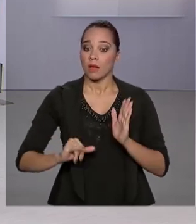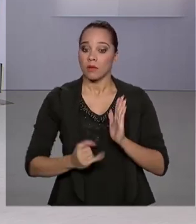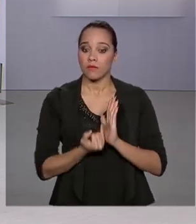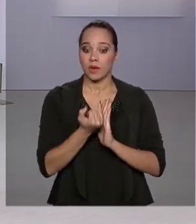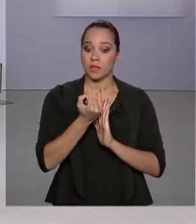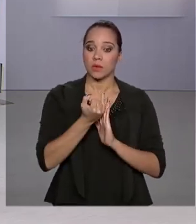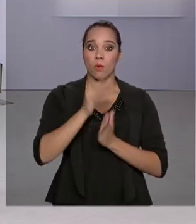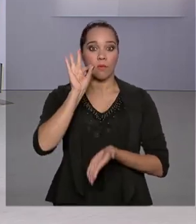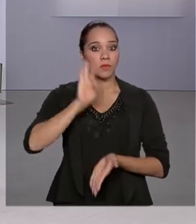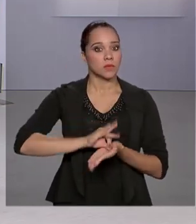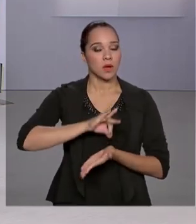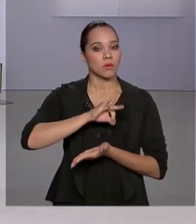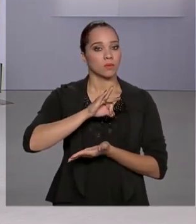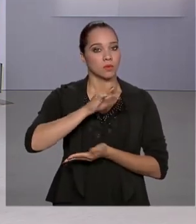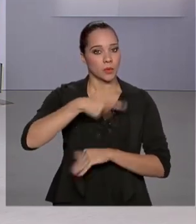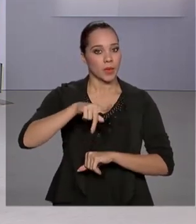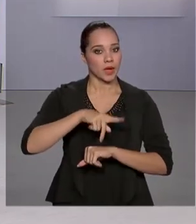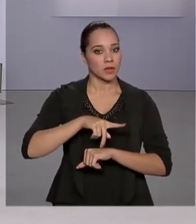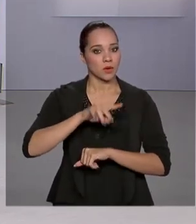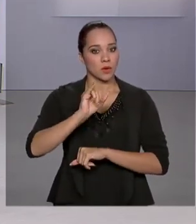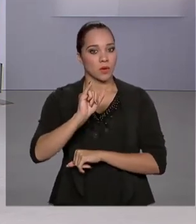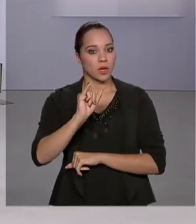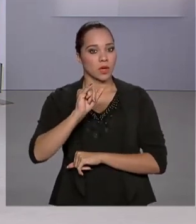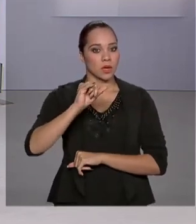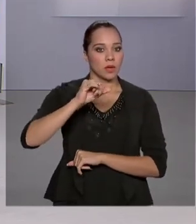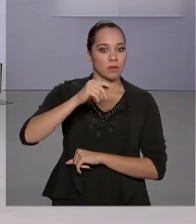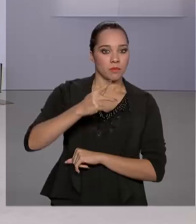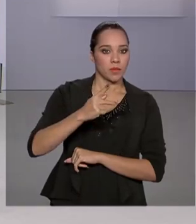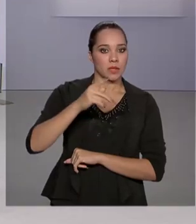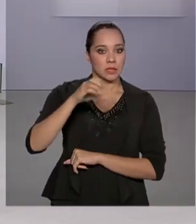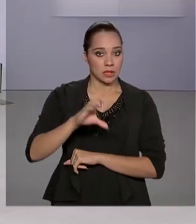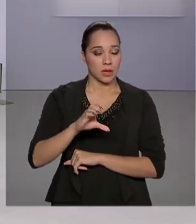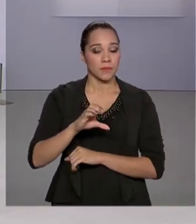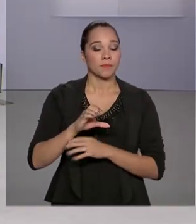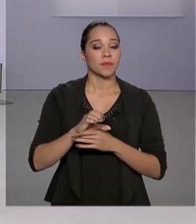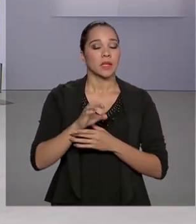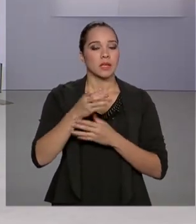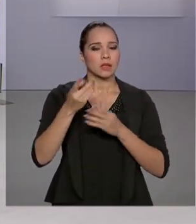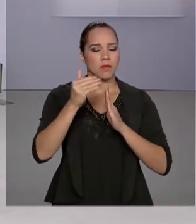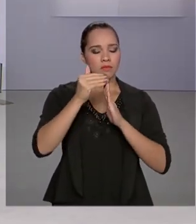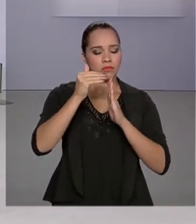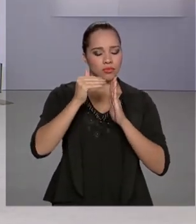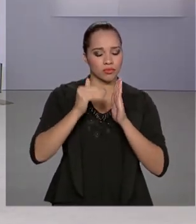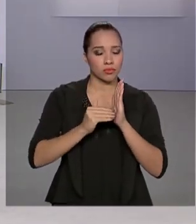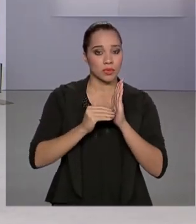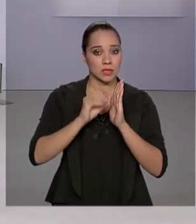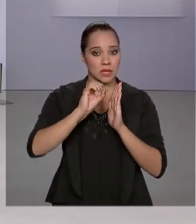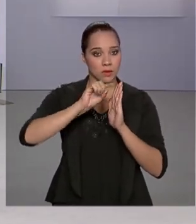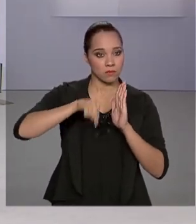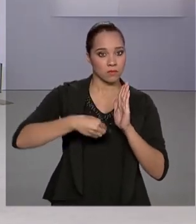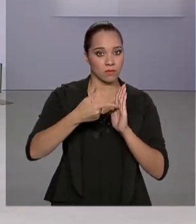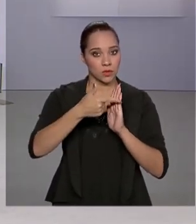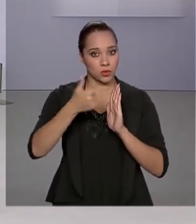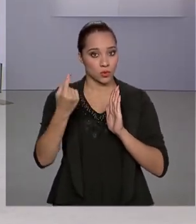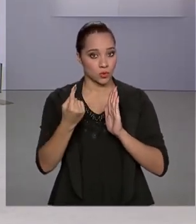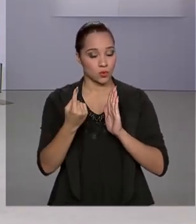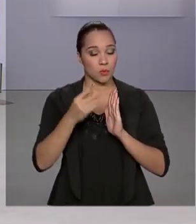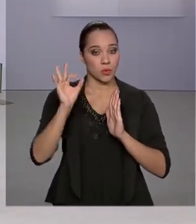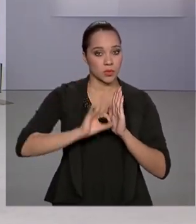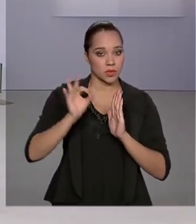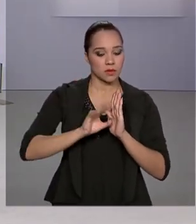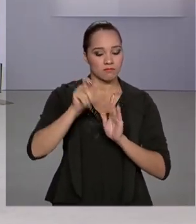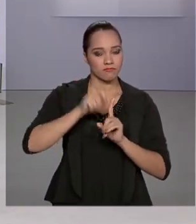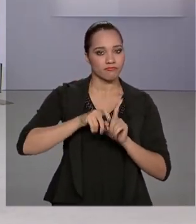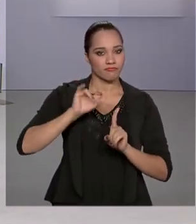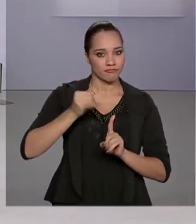do país, medida pelo Índice Nacional de Preços ao Consumidor Amplo, desacelerou para 0,21% em janeiro,